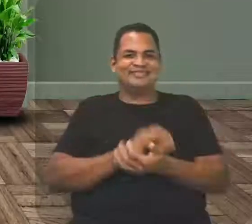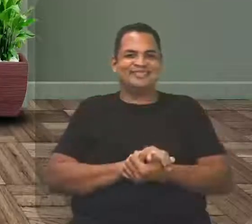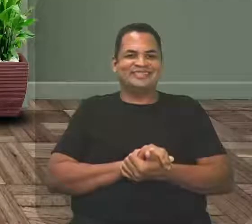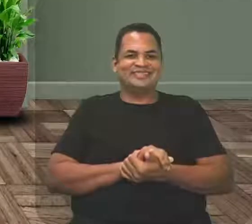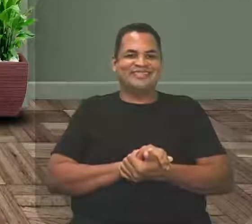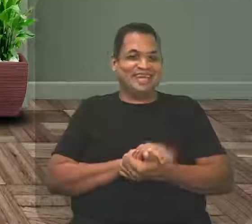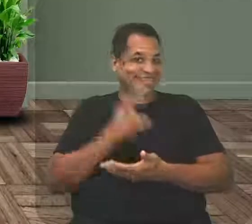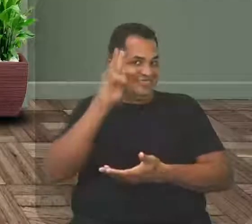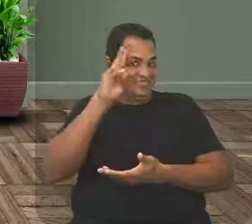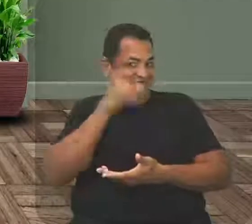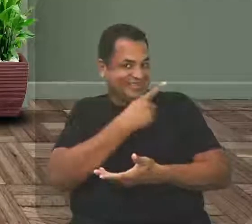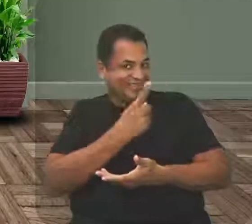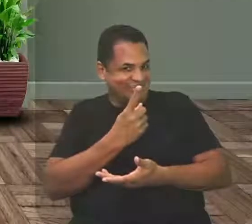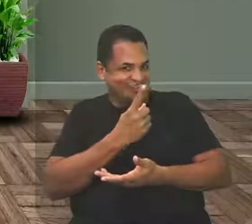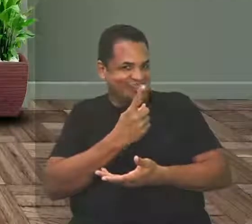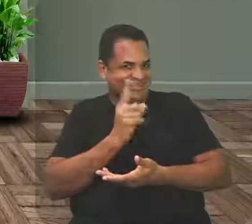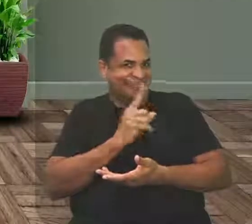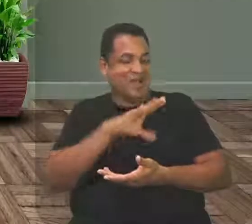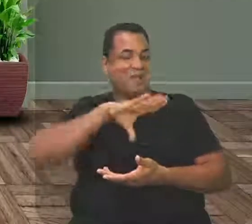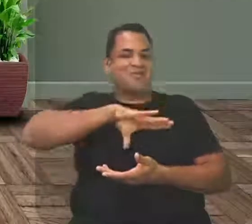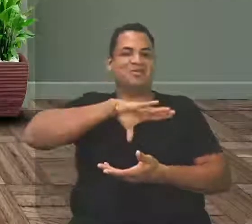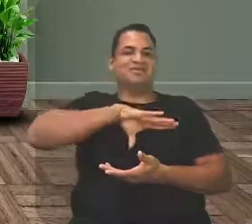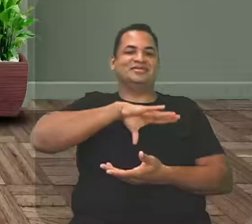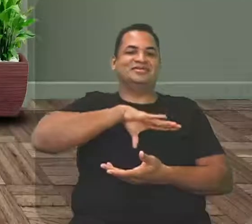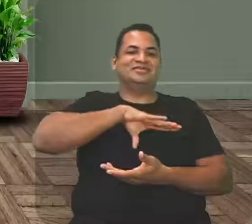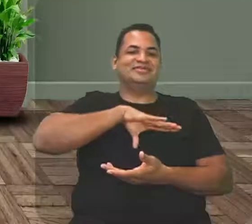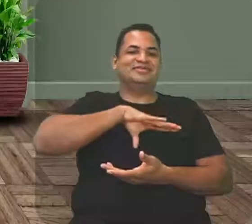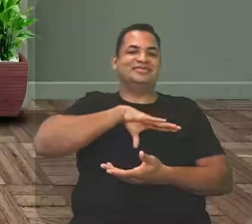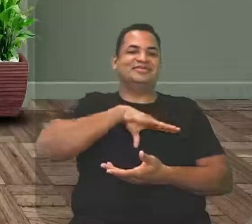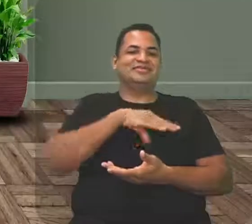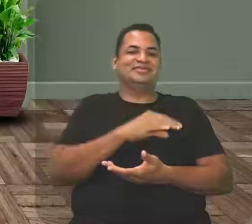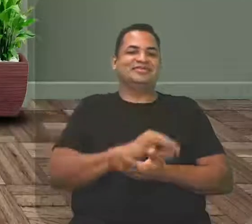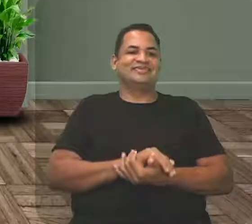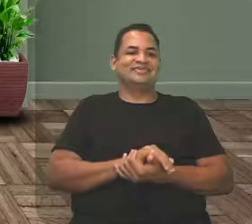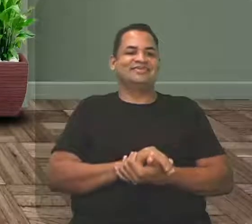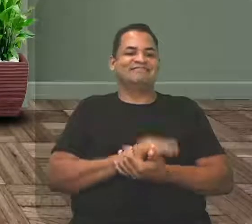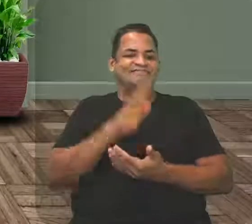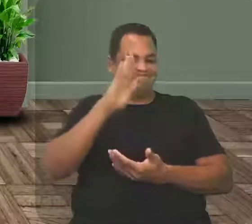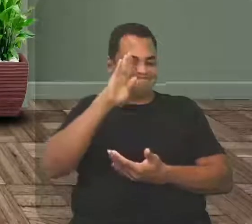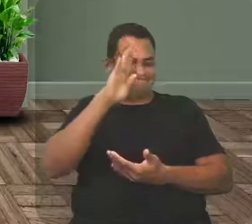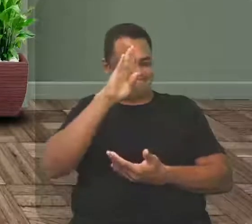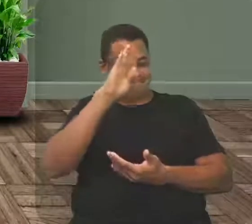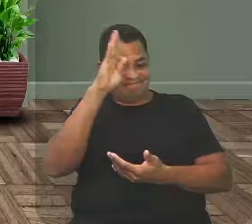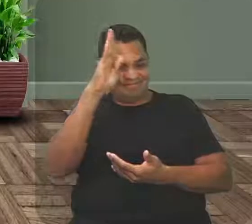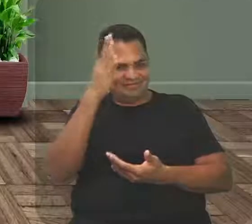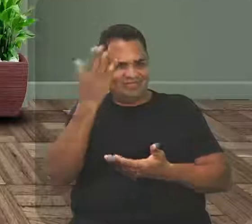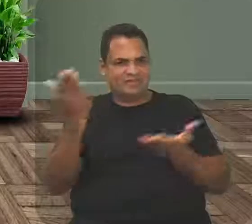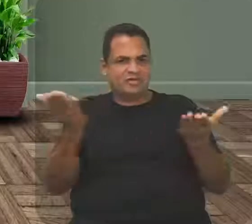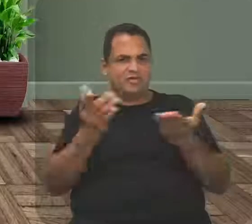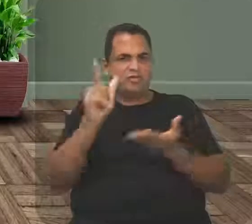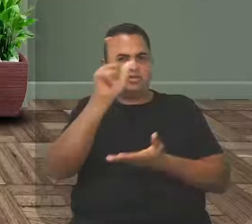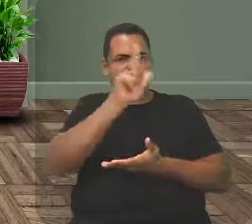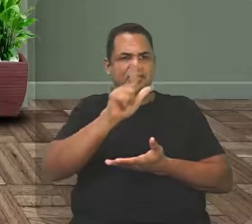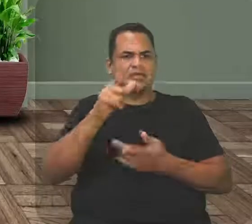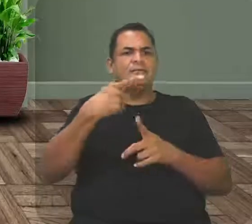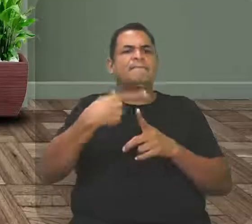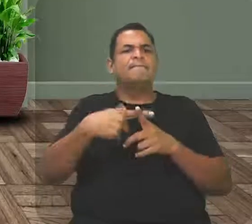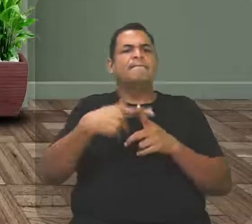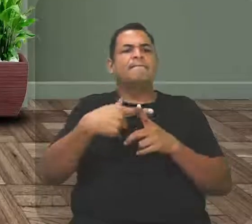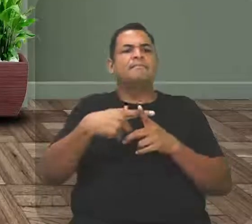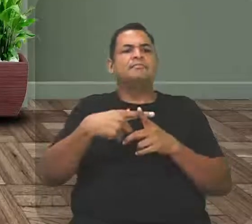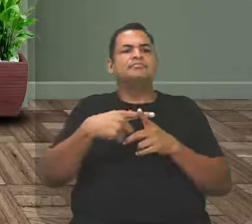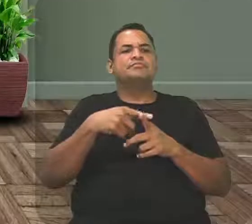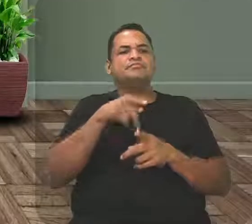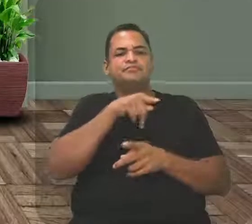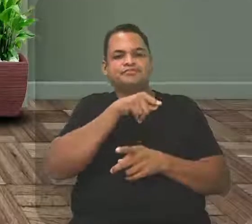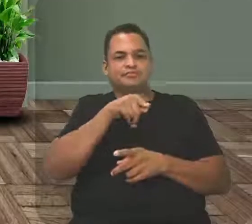combinou que Língua Portuguesa traria convidados, né? Principalmente nesse momento de literatura. Por quê? A professora